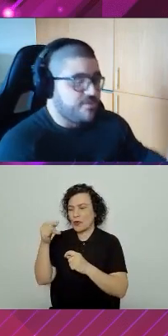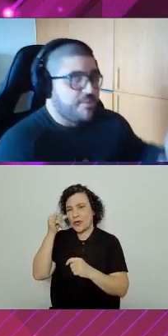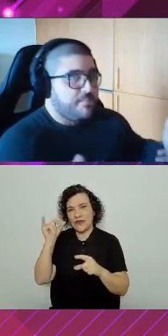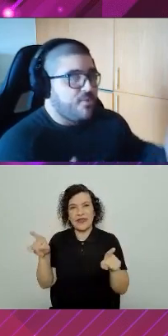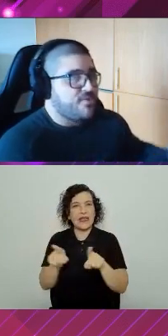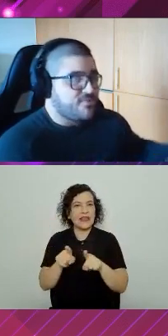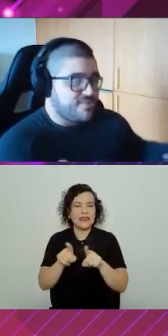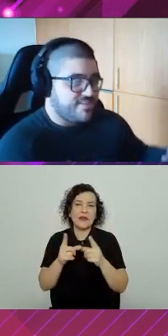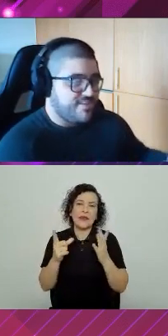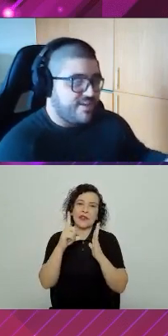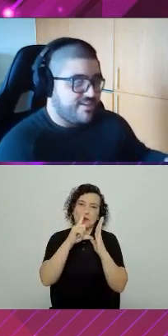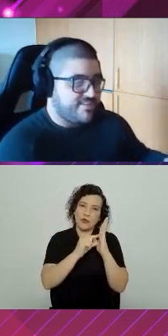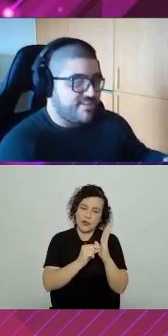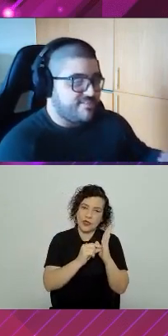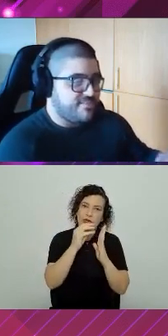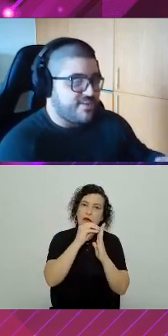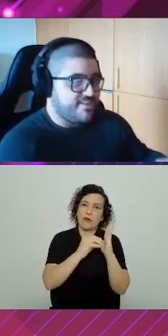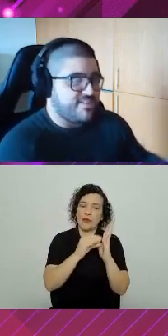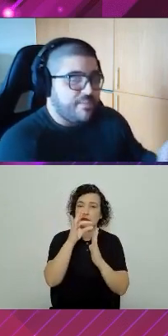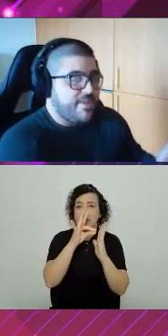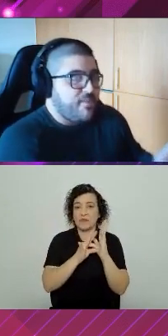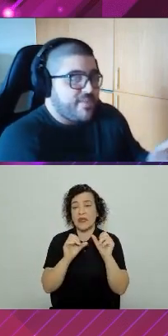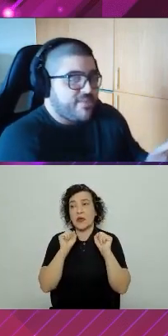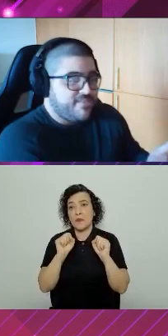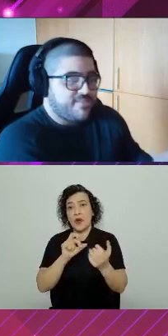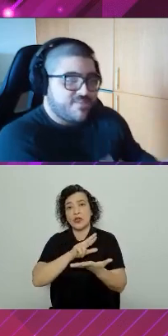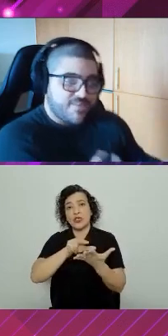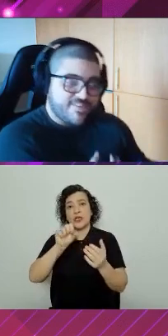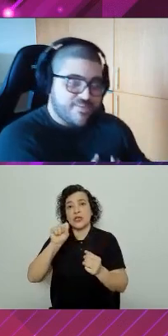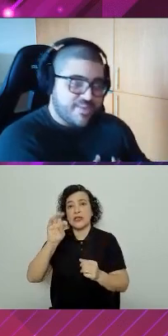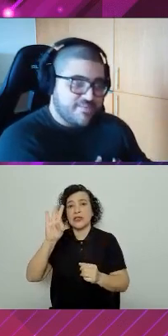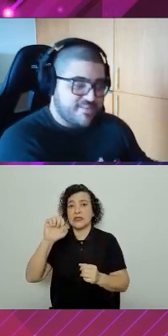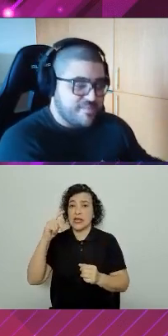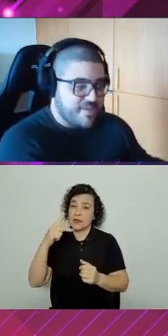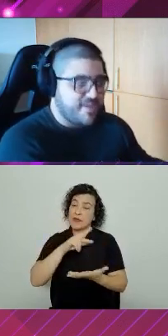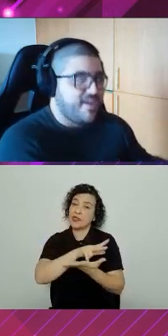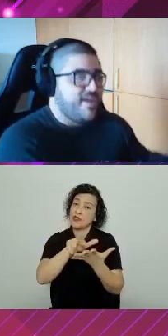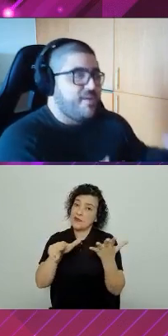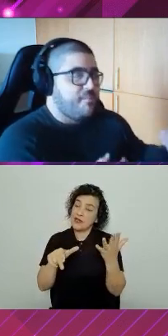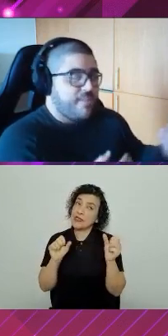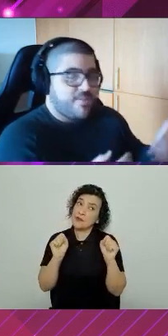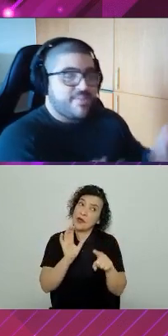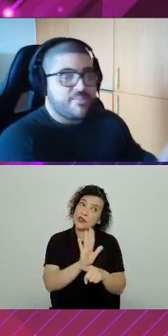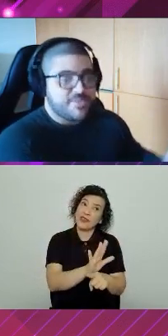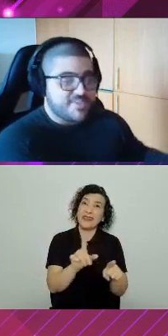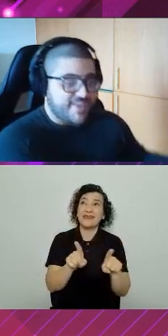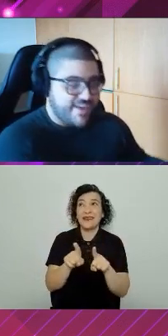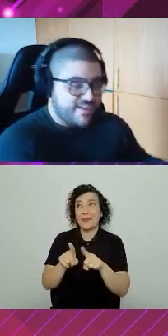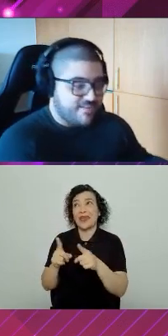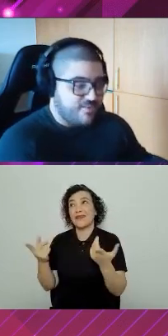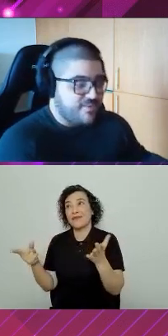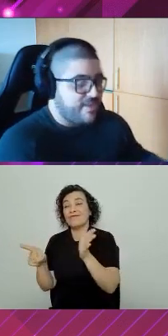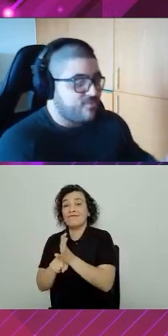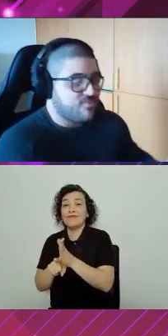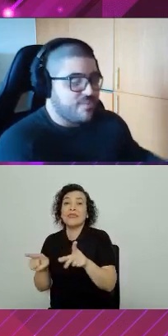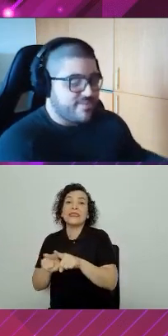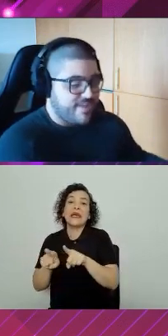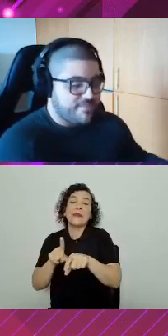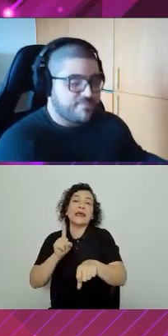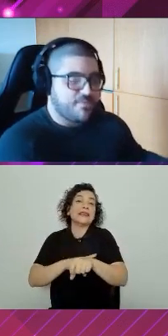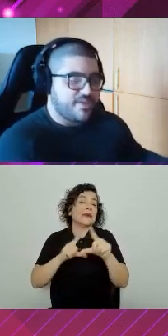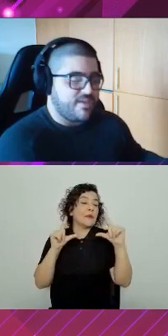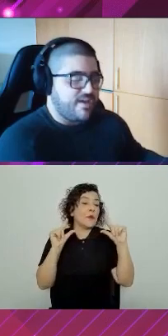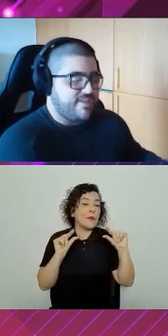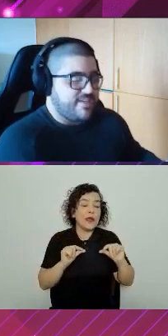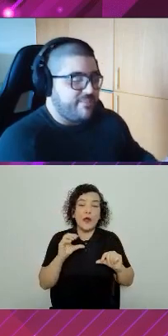código, posso utilizar stacks diferentes, que também é um benefício, mas pode ser um benefício também. Menor tempo de entrega, eu entrego tudo mais